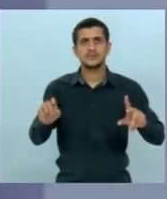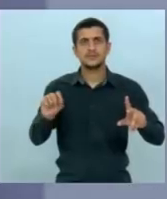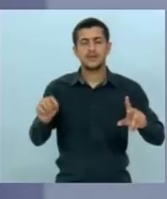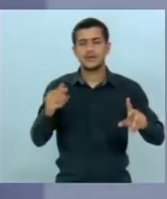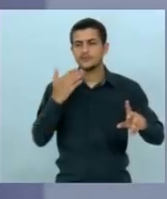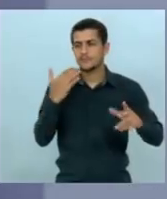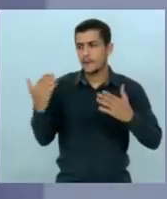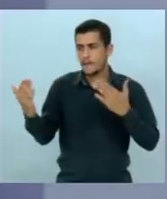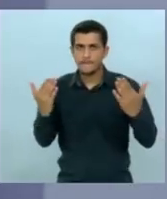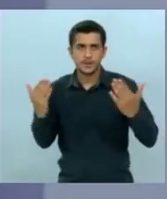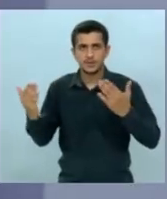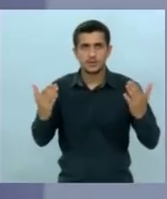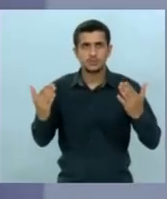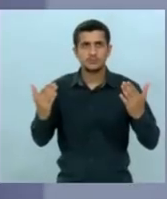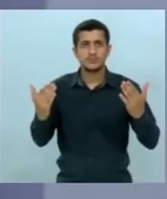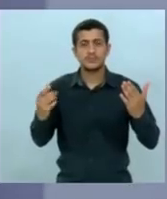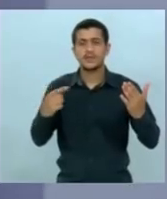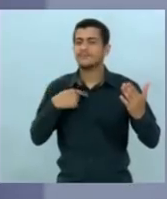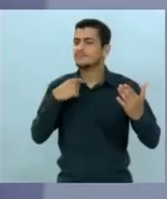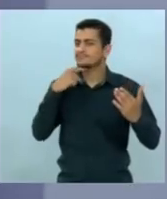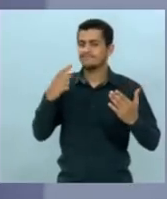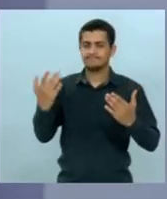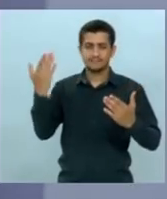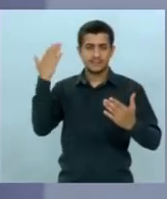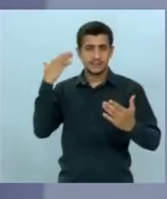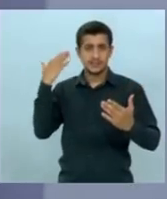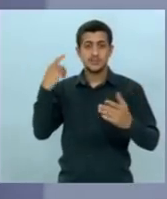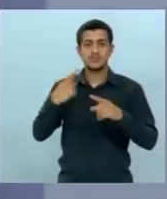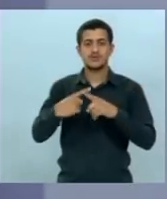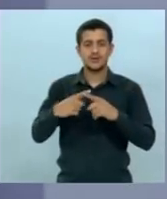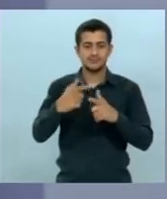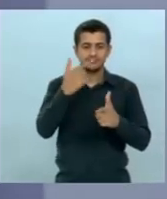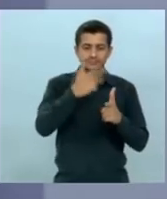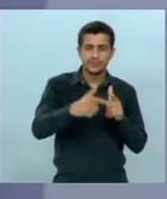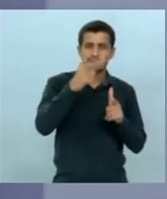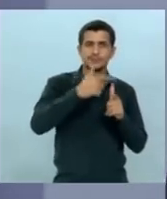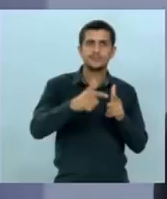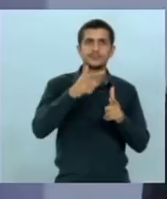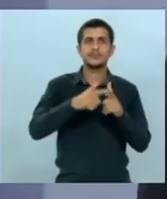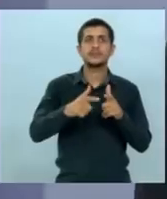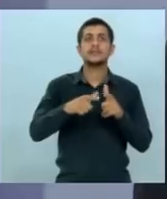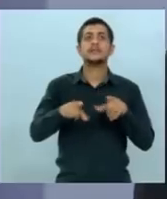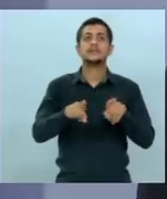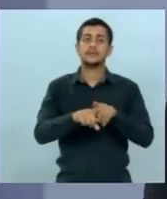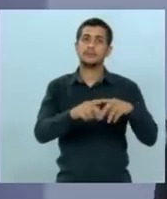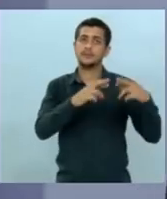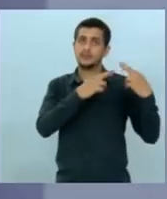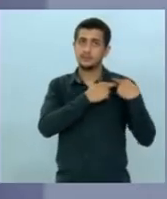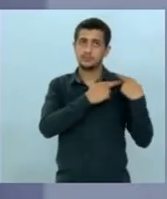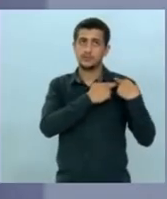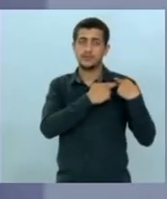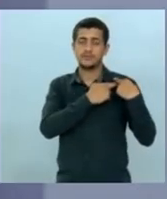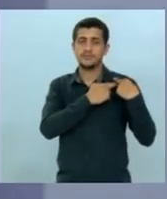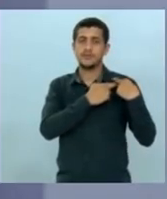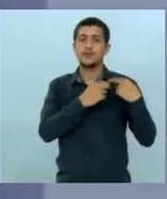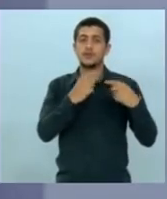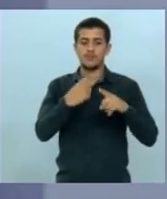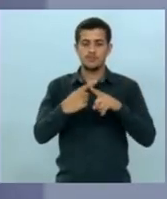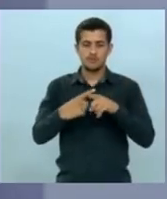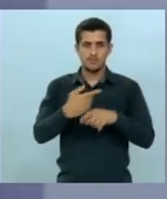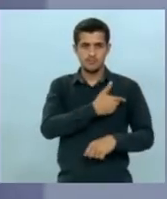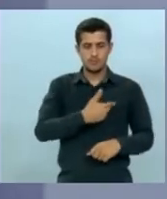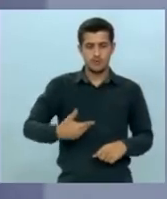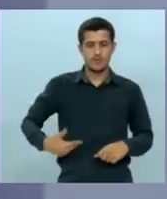competitividade não deu para fazer antes devido a crise e principalmente a responsabilidade porque governar exige